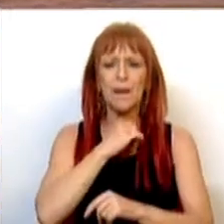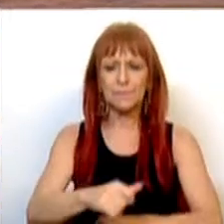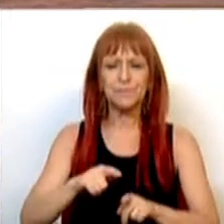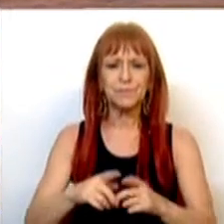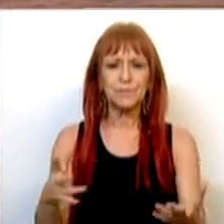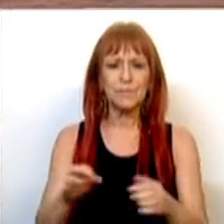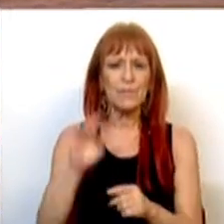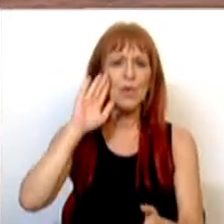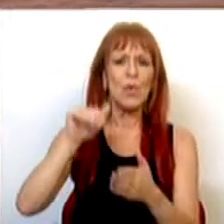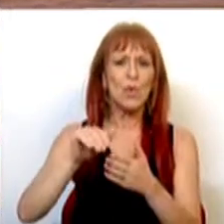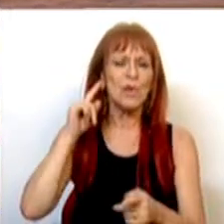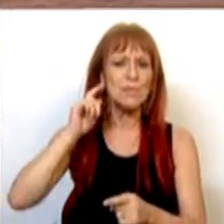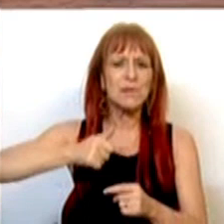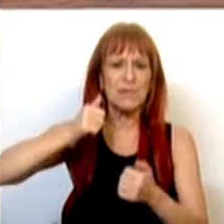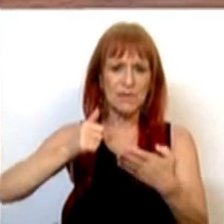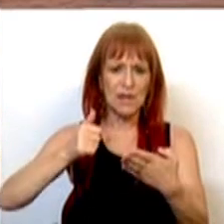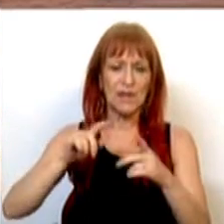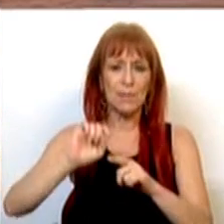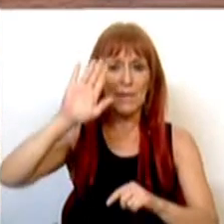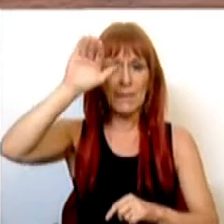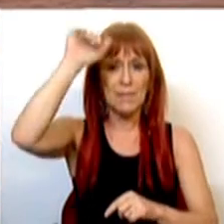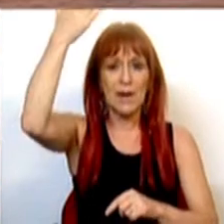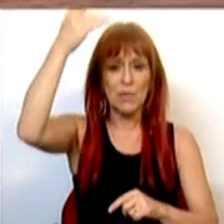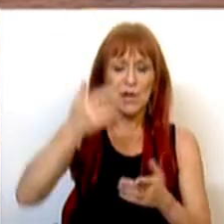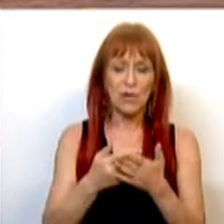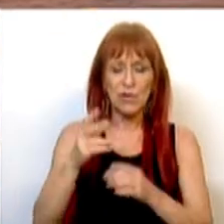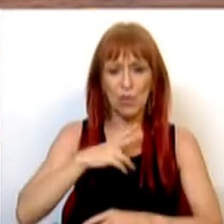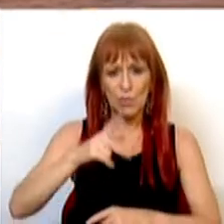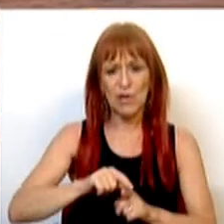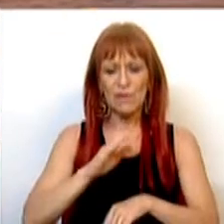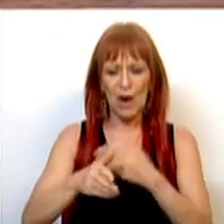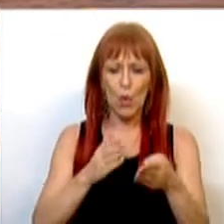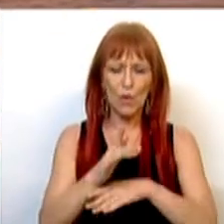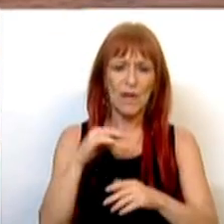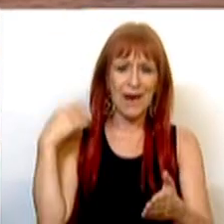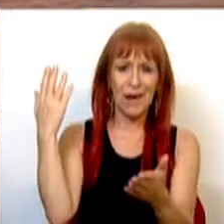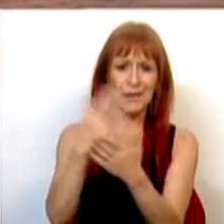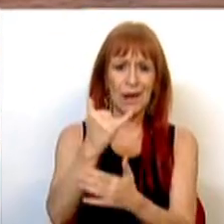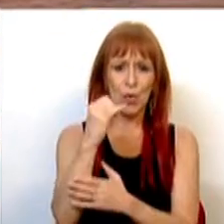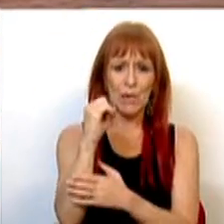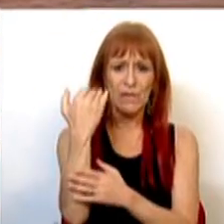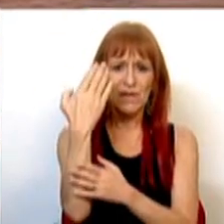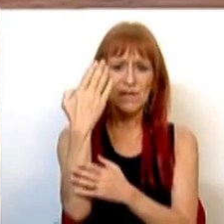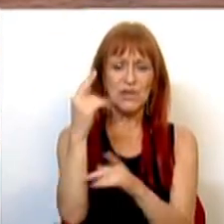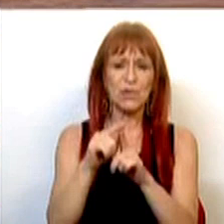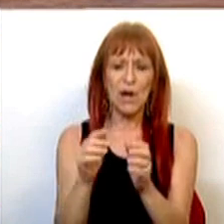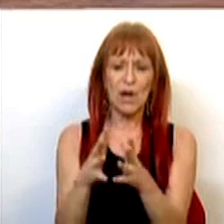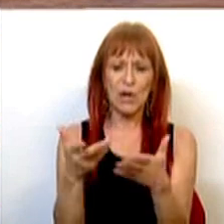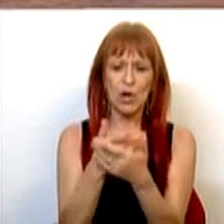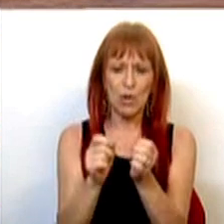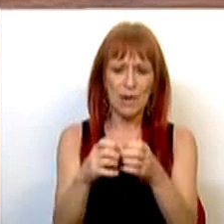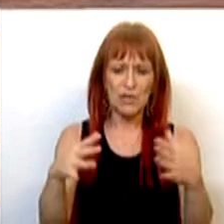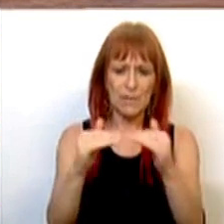tirar sete conclusões essenciais. Primeira conclusão, a economia portuguesa vai continuar até 2027 a restar um crescimento